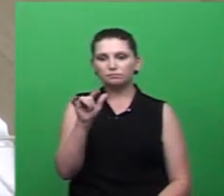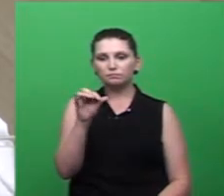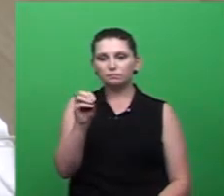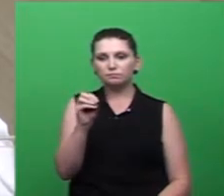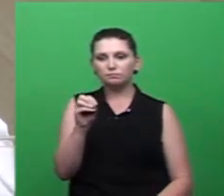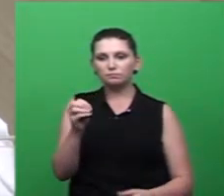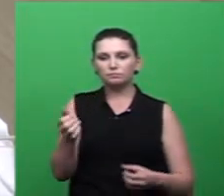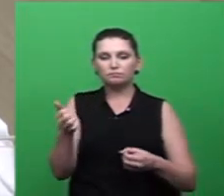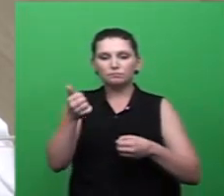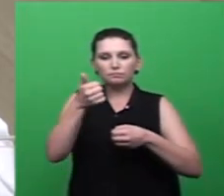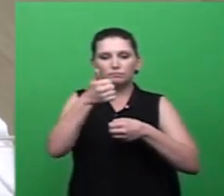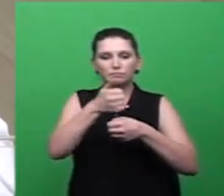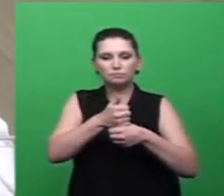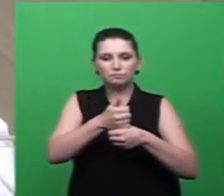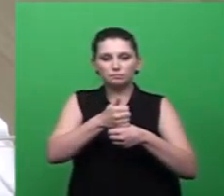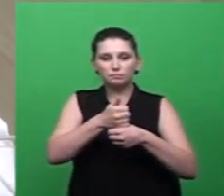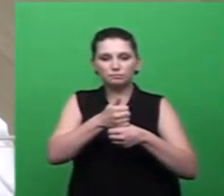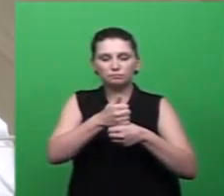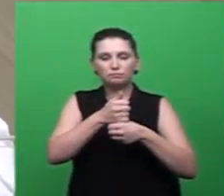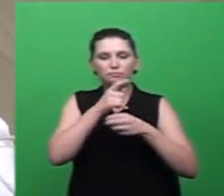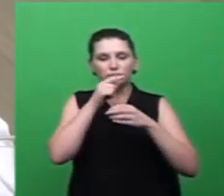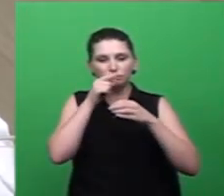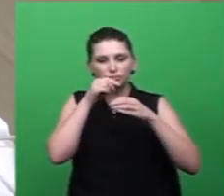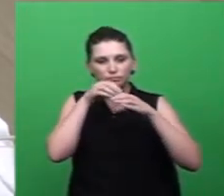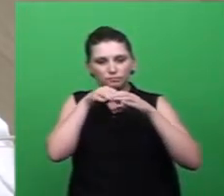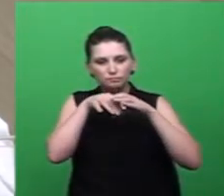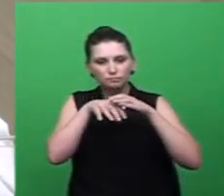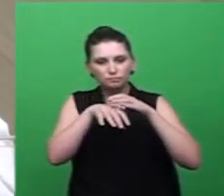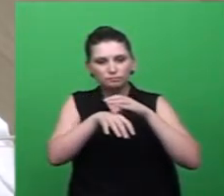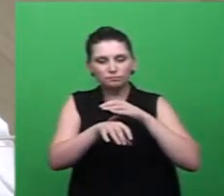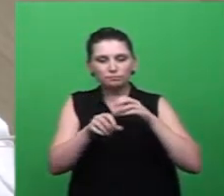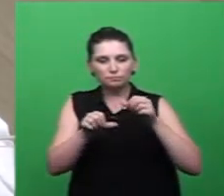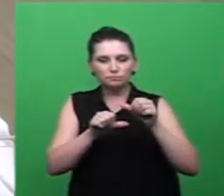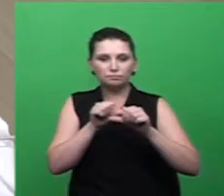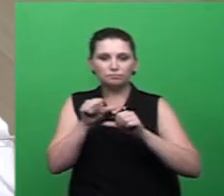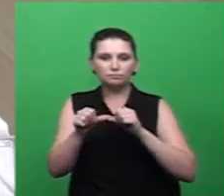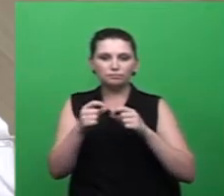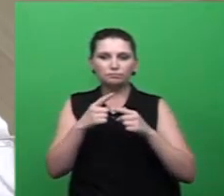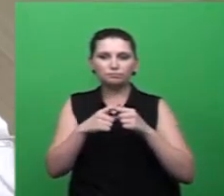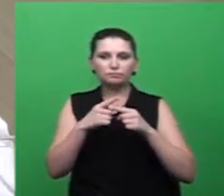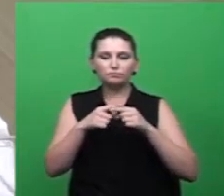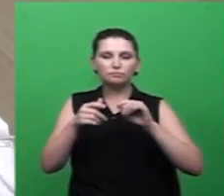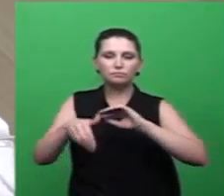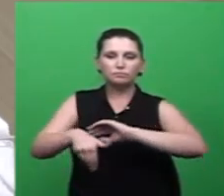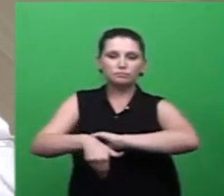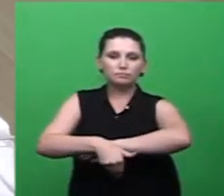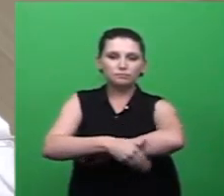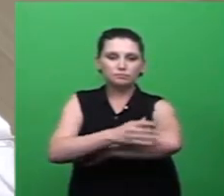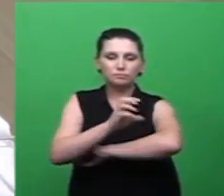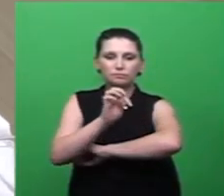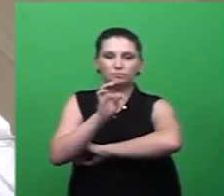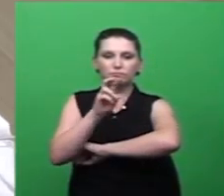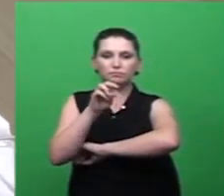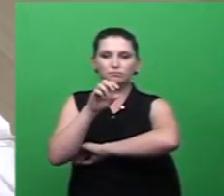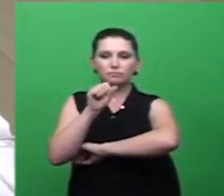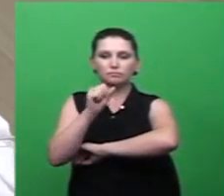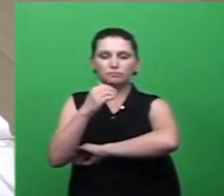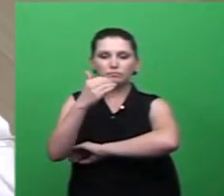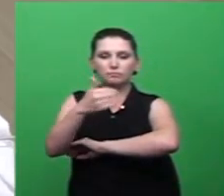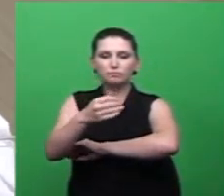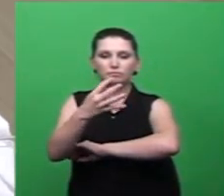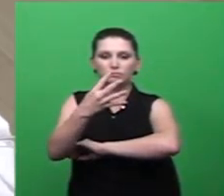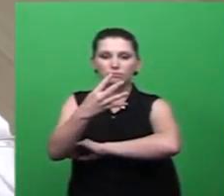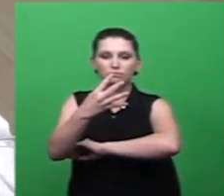substituição da tampa de boca de lobo na calçada localizada na avenida Centenário, em frente ao número